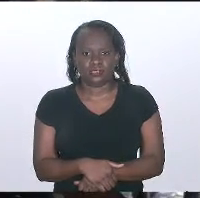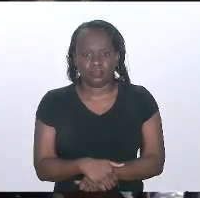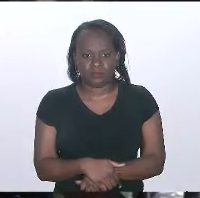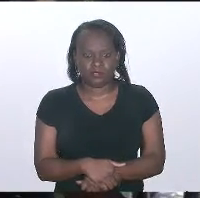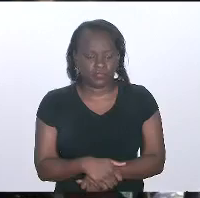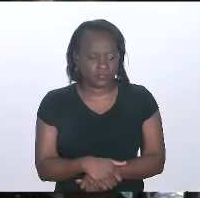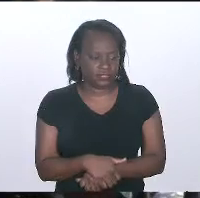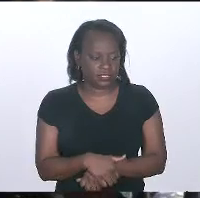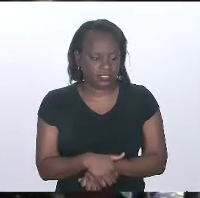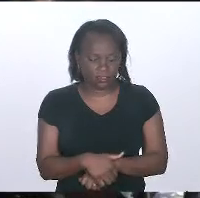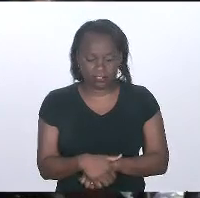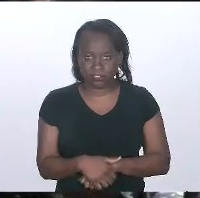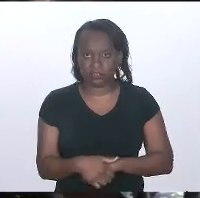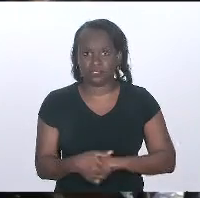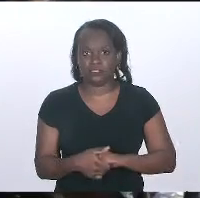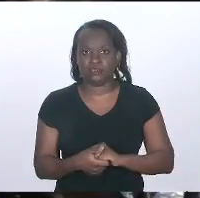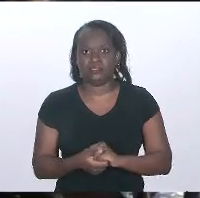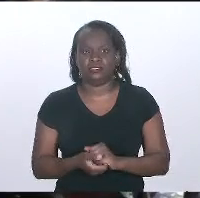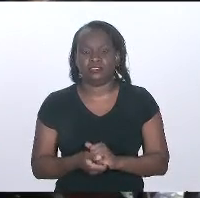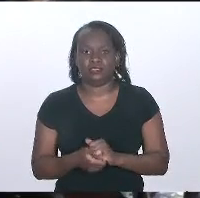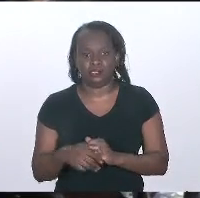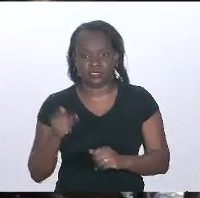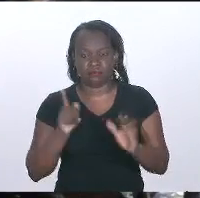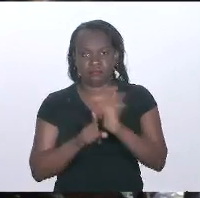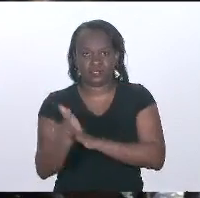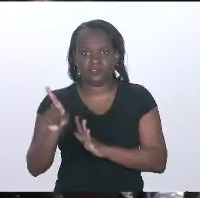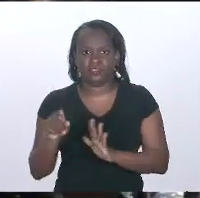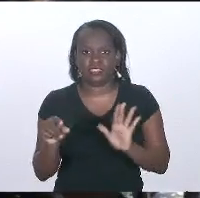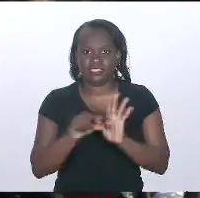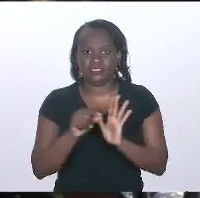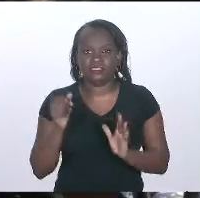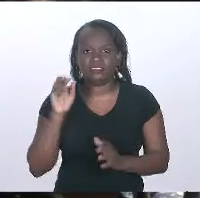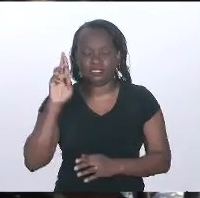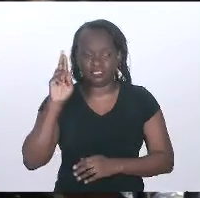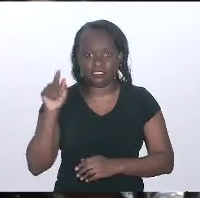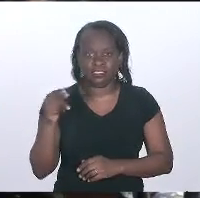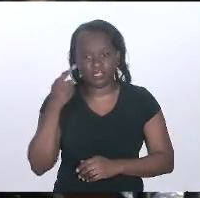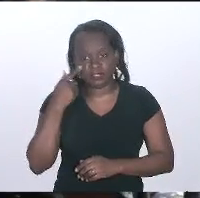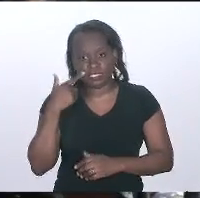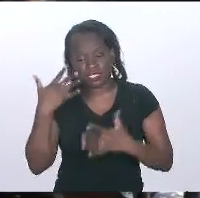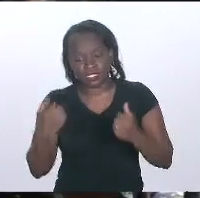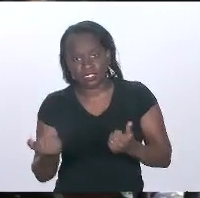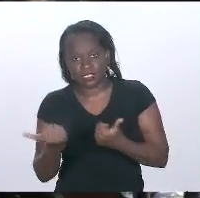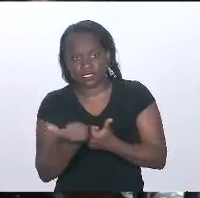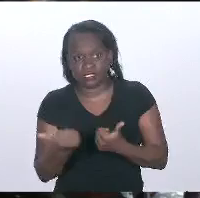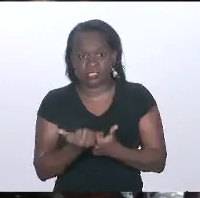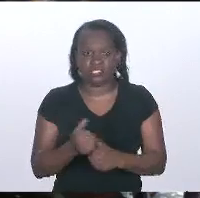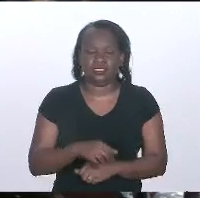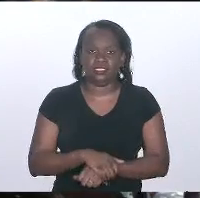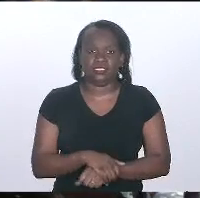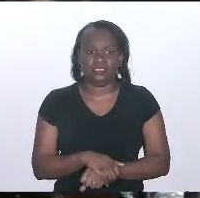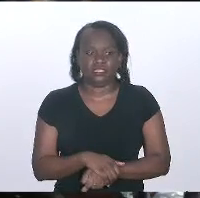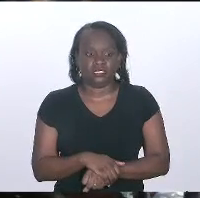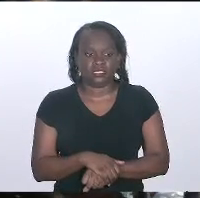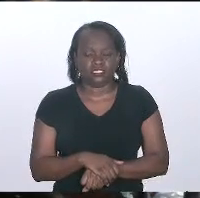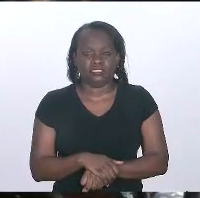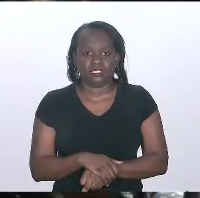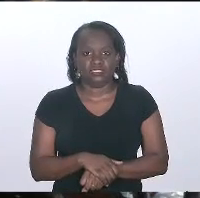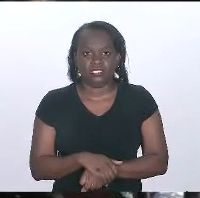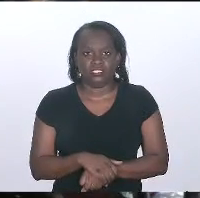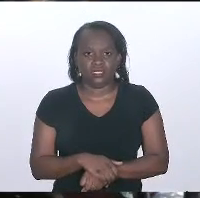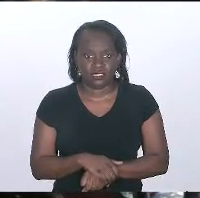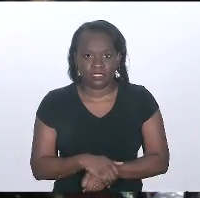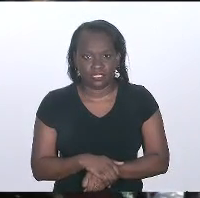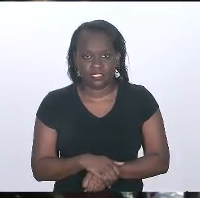Bem, vou consultar o autor, se ele concede coautoria a vossa excelência, que aí a vossa excelência pode